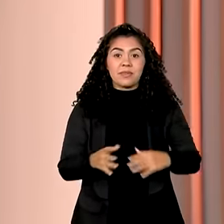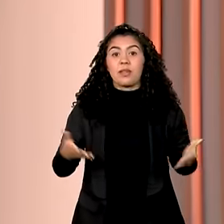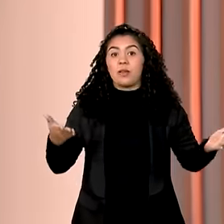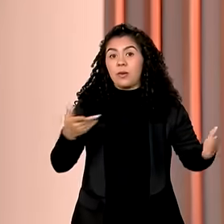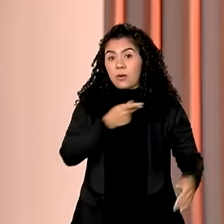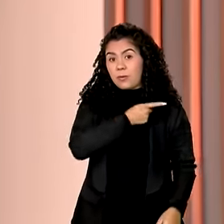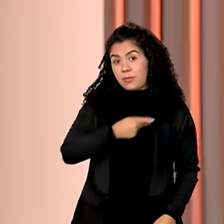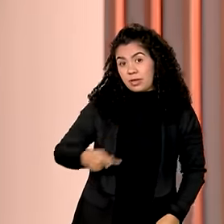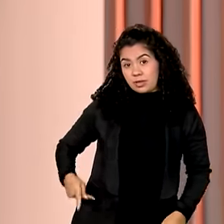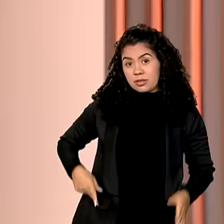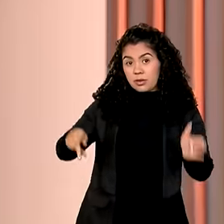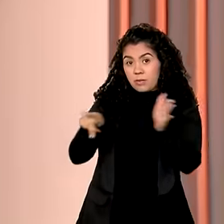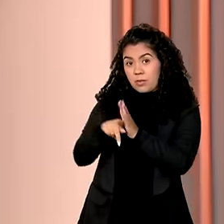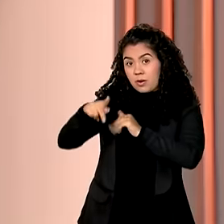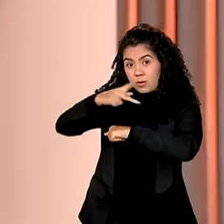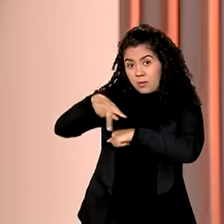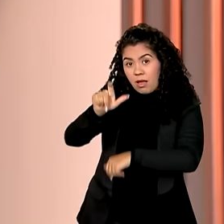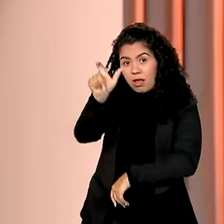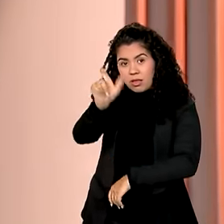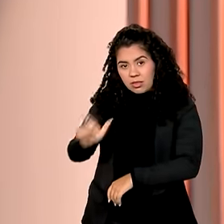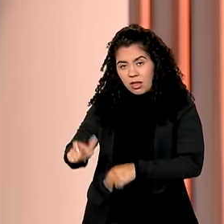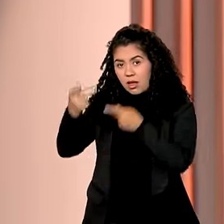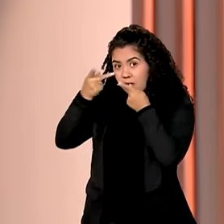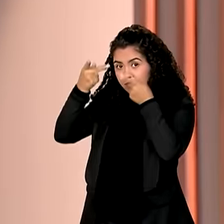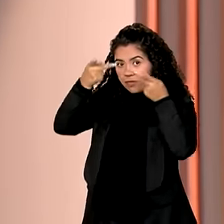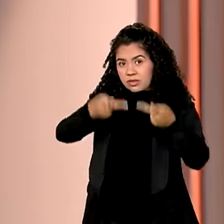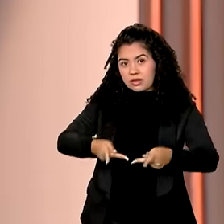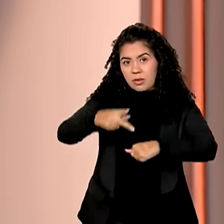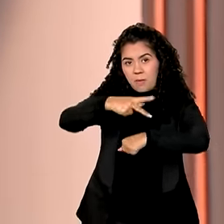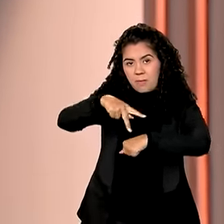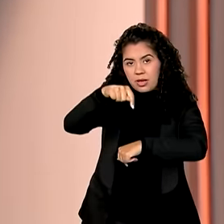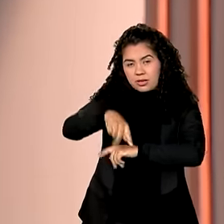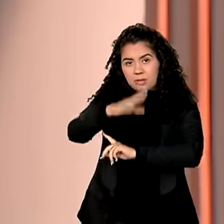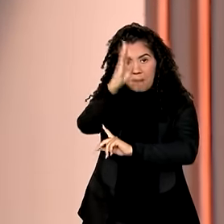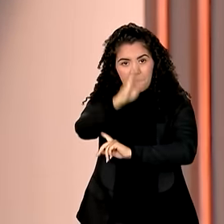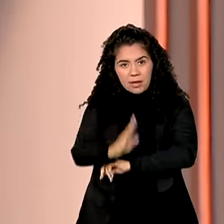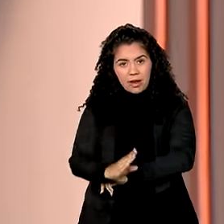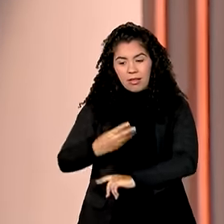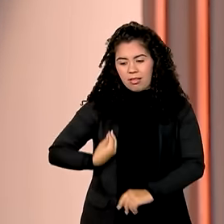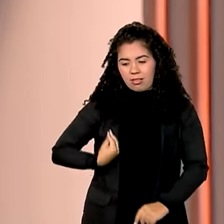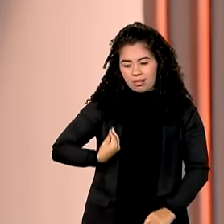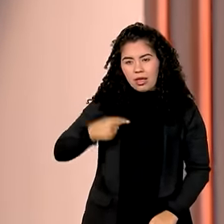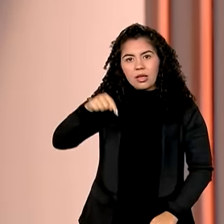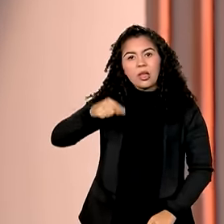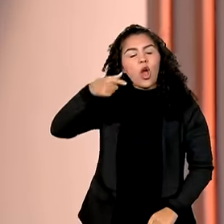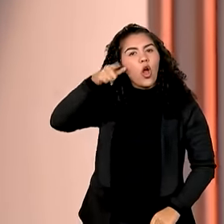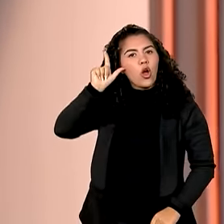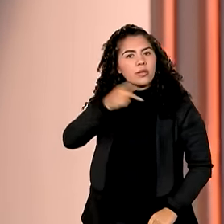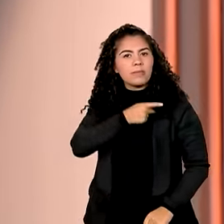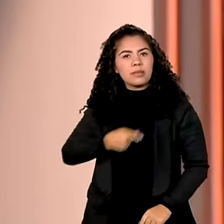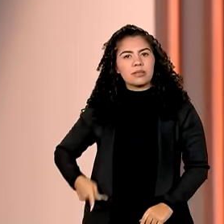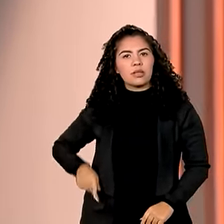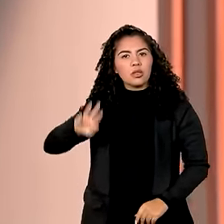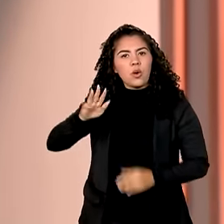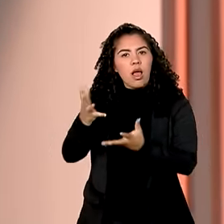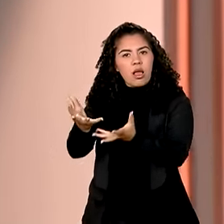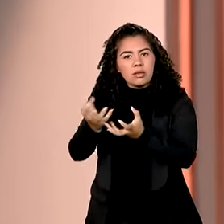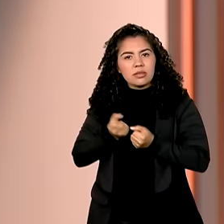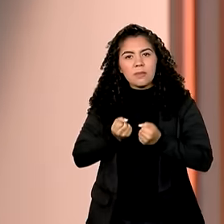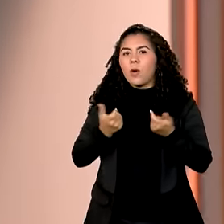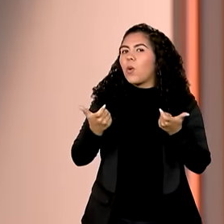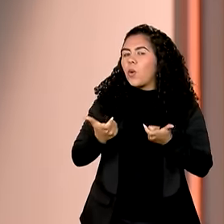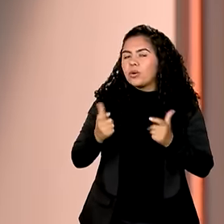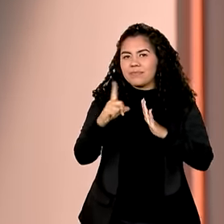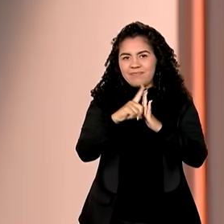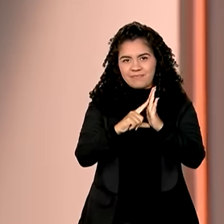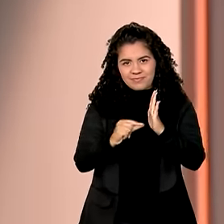O presidente da Itália, em visita pelo Brasil, está aqui e ontem ele foi recebido pelo presidente Lula no Palácio do